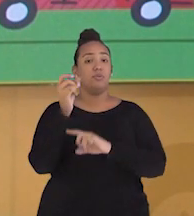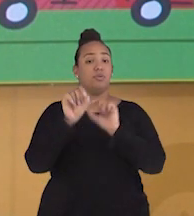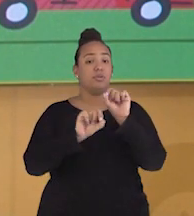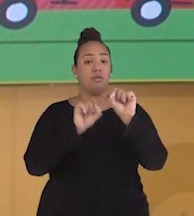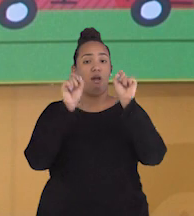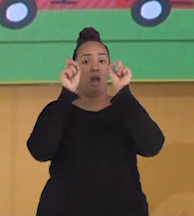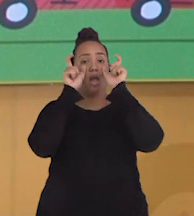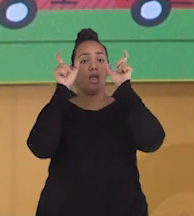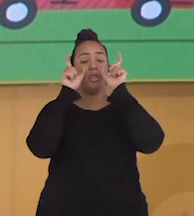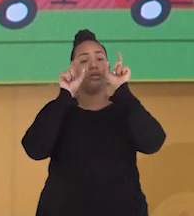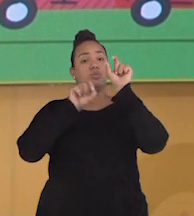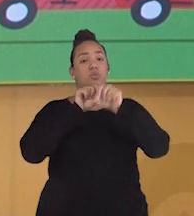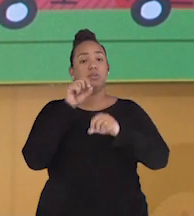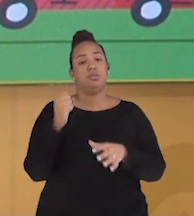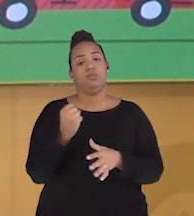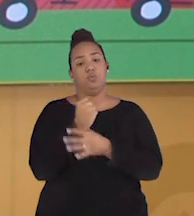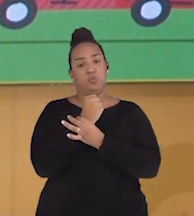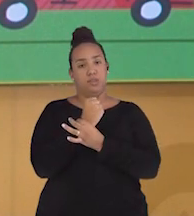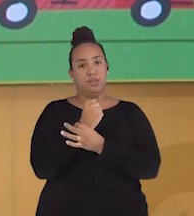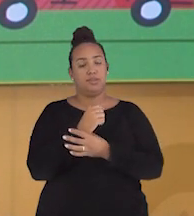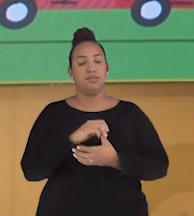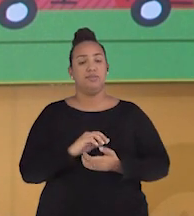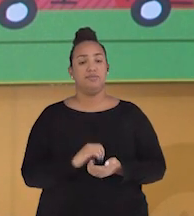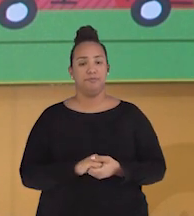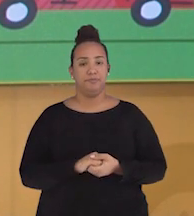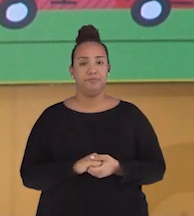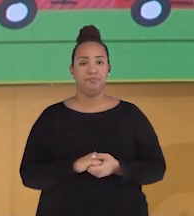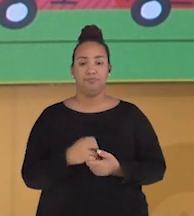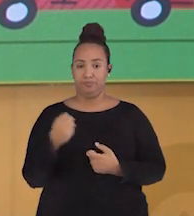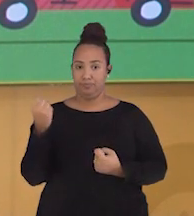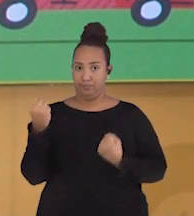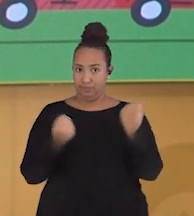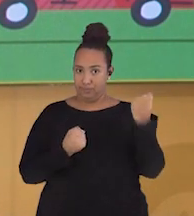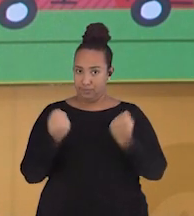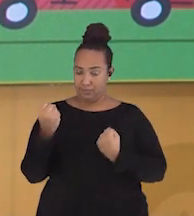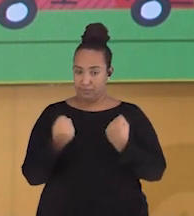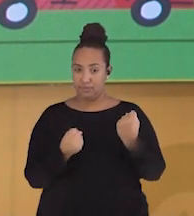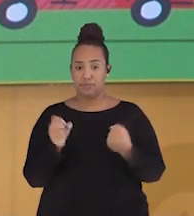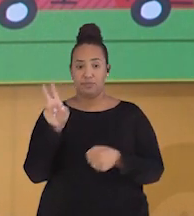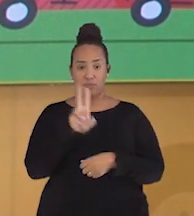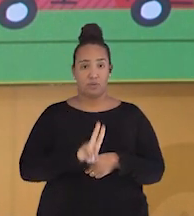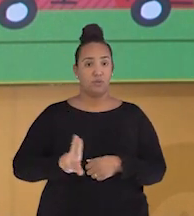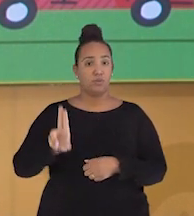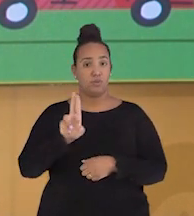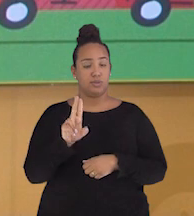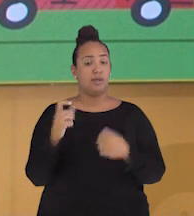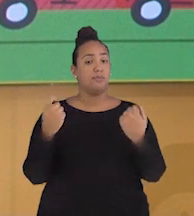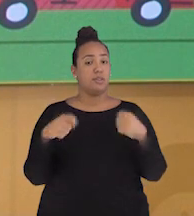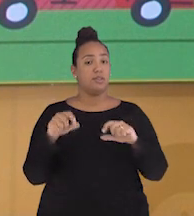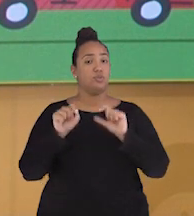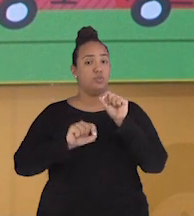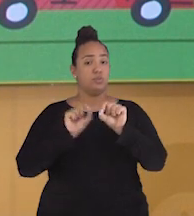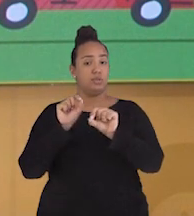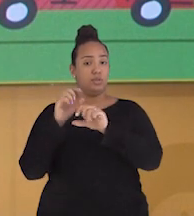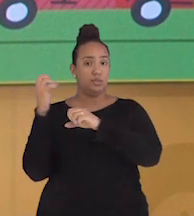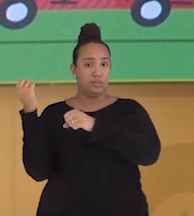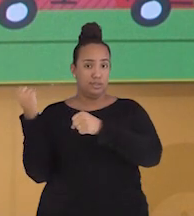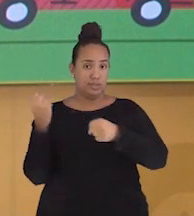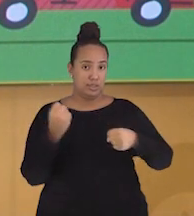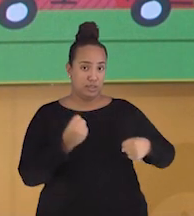segurança. Nos carros, é importante usar o cinto, a